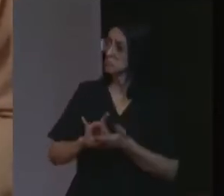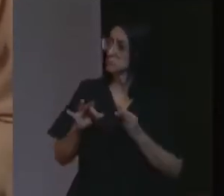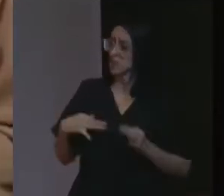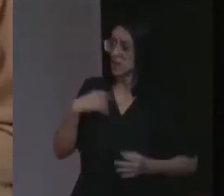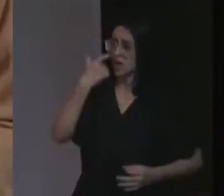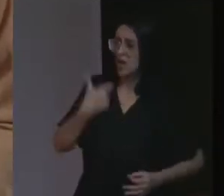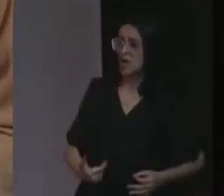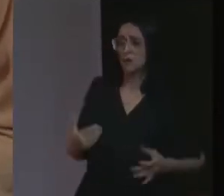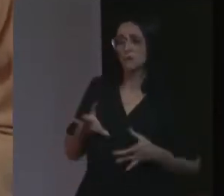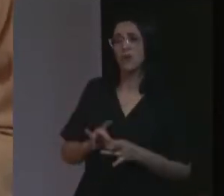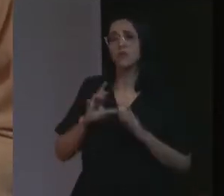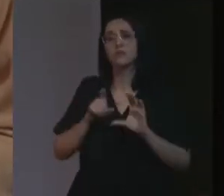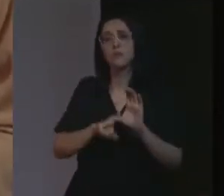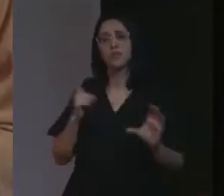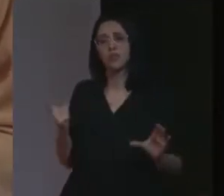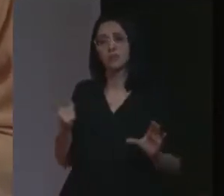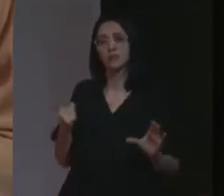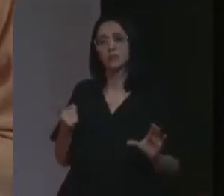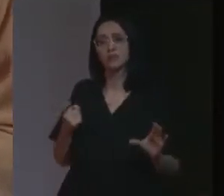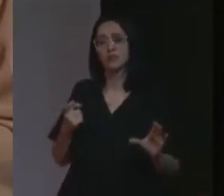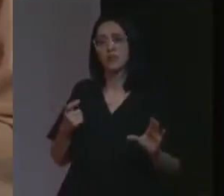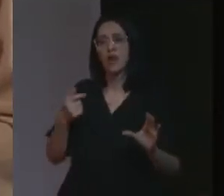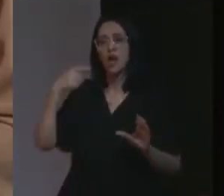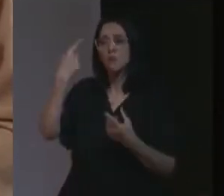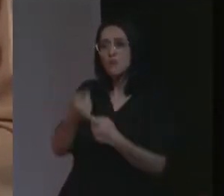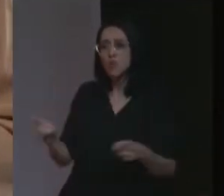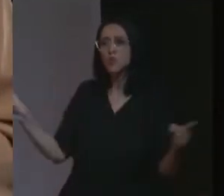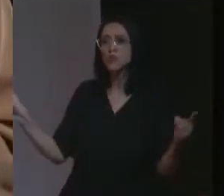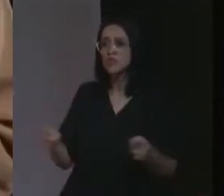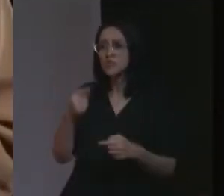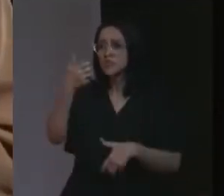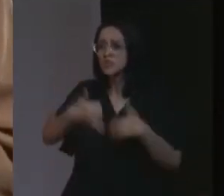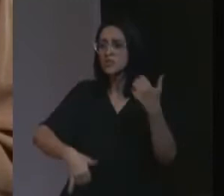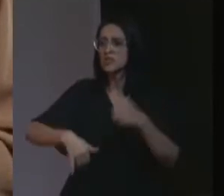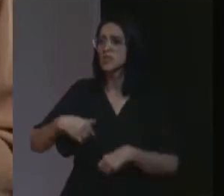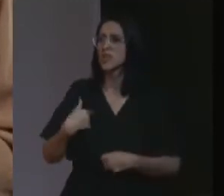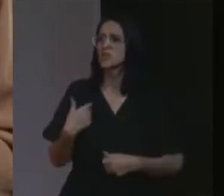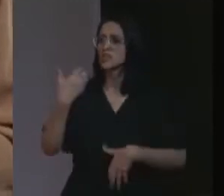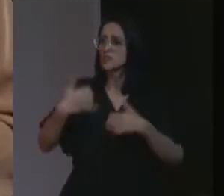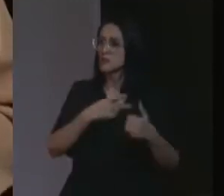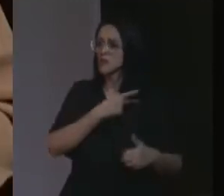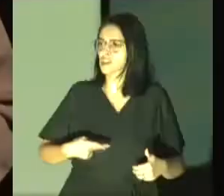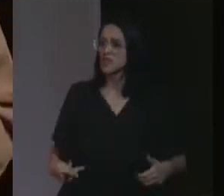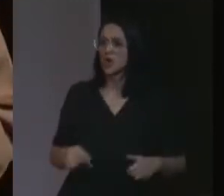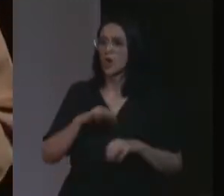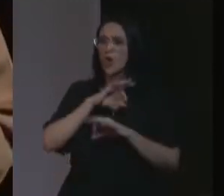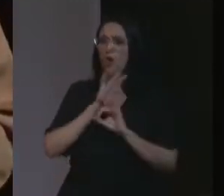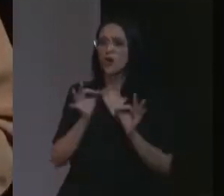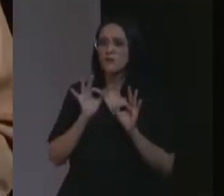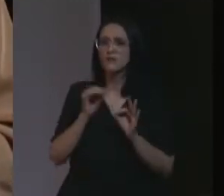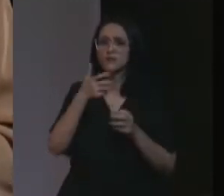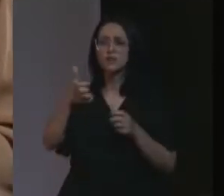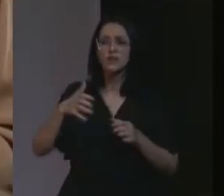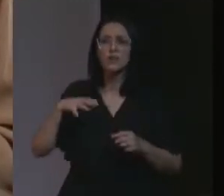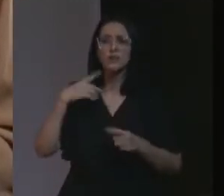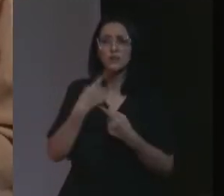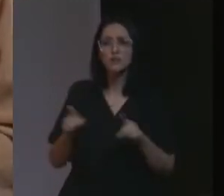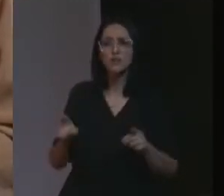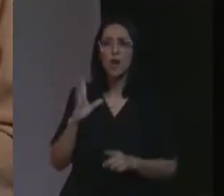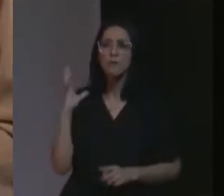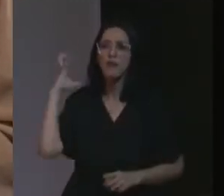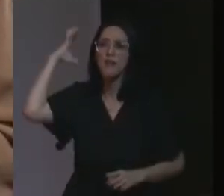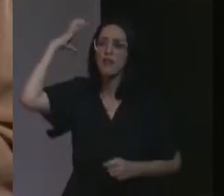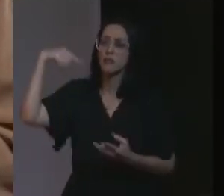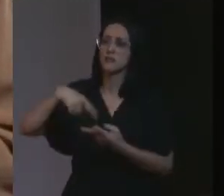eu que sou uma artista independente, eu não consigo fazer vocês ouvirem a minha música que eu fiz contra ele falando que ele é um péssimo presidente. Eu não consigo fazer vocês ouvirem a música da Marielle